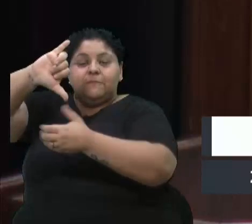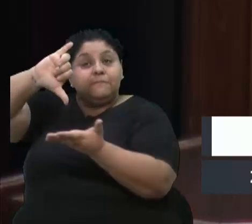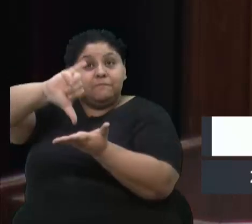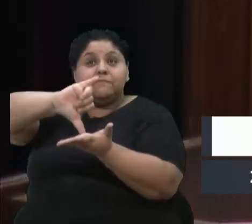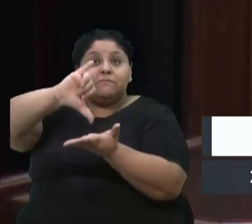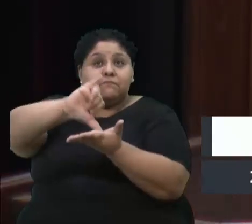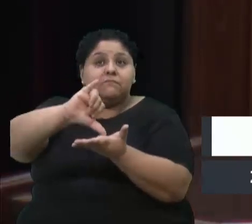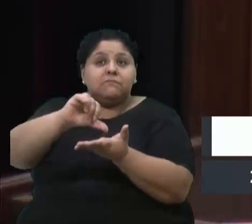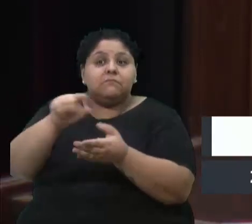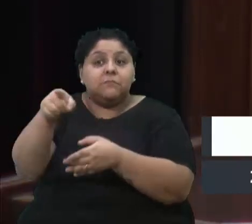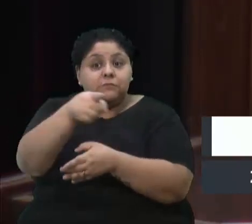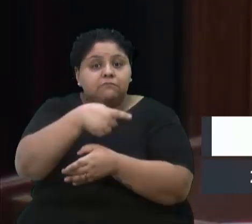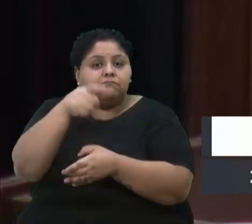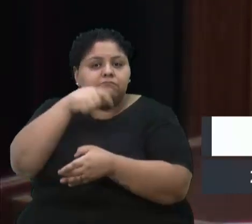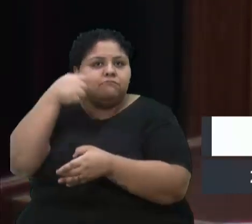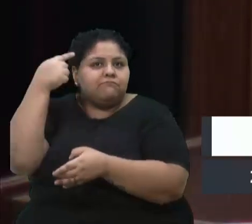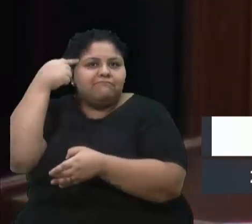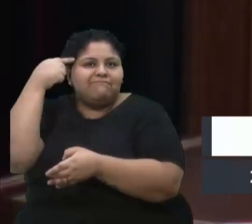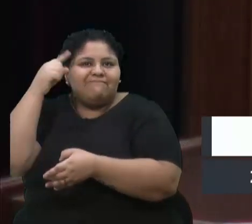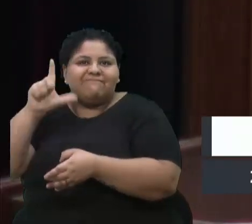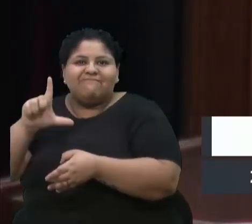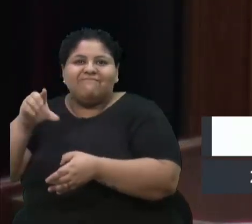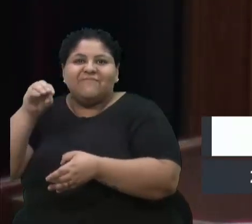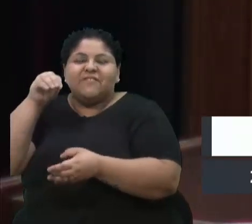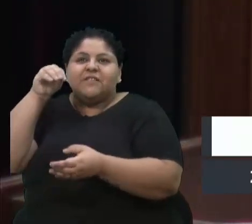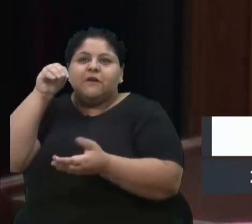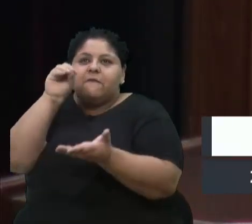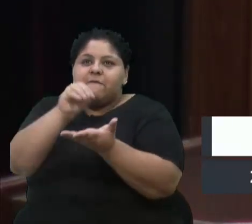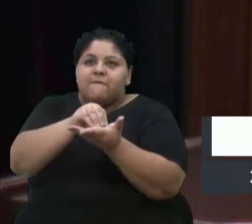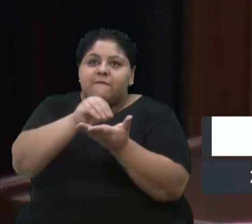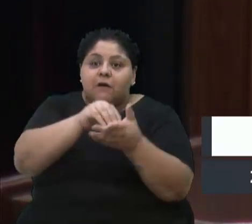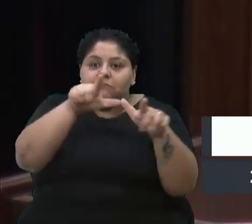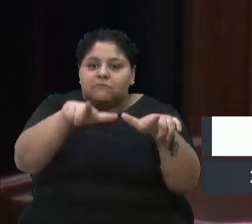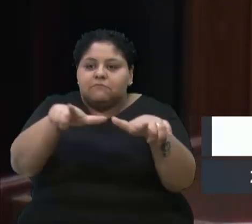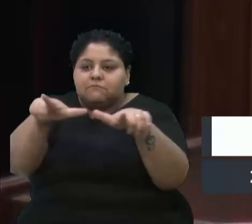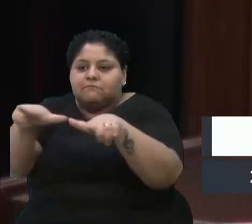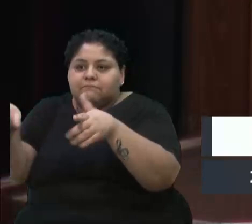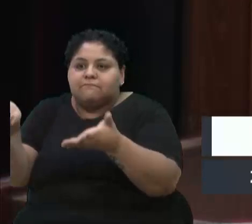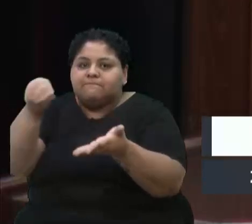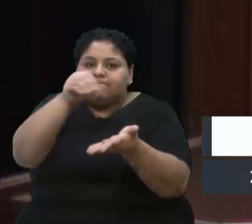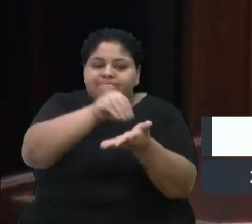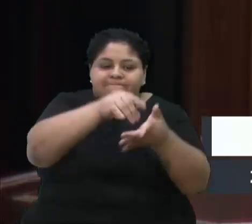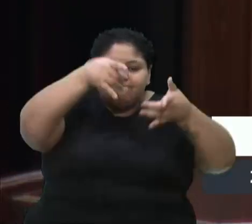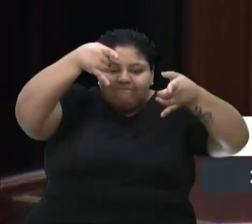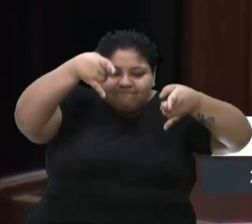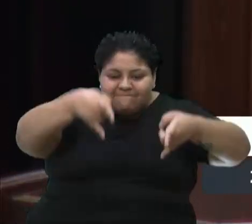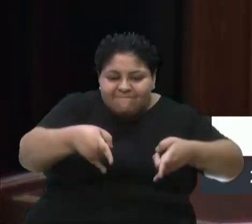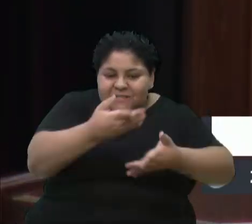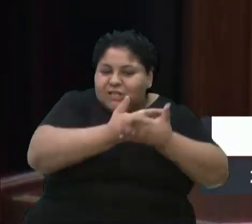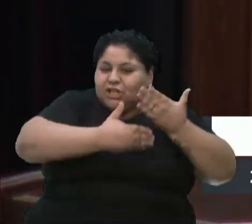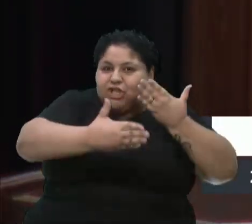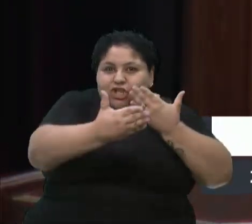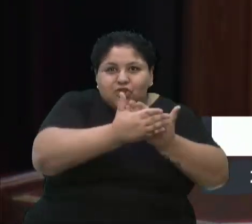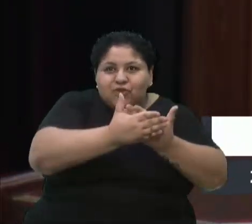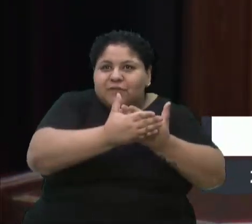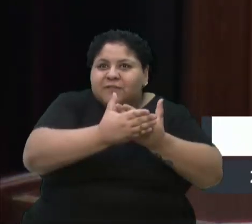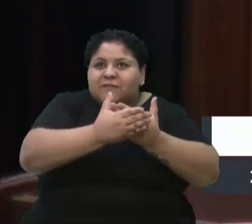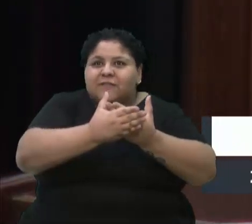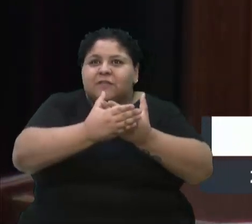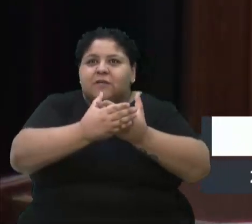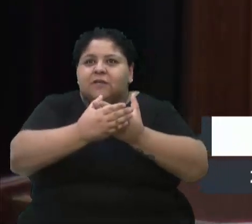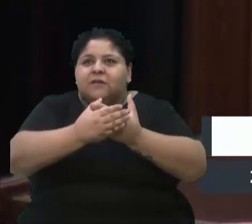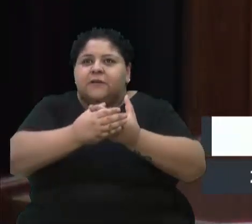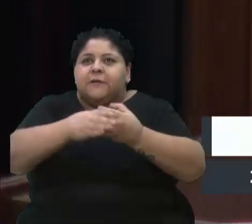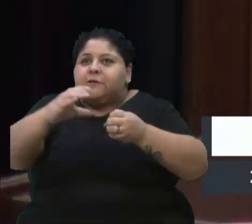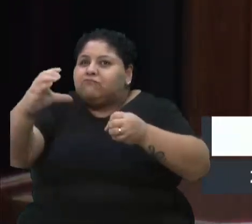mente. Não tem espaço lá dentro. As camas estão todas ocupadas. Tem pessoas